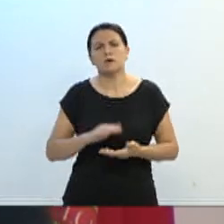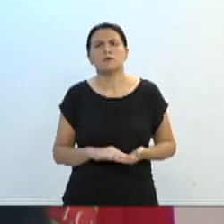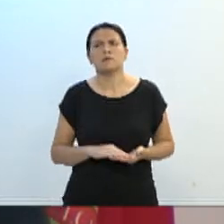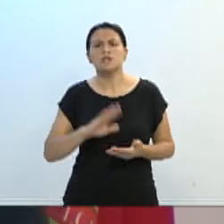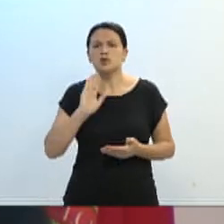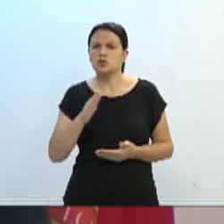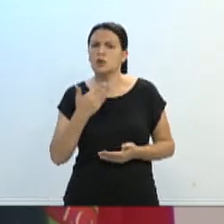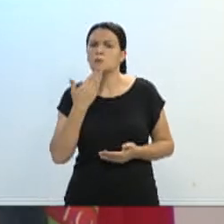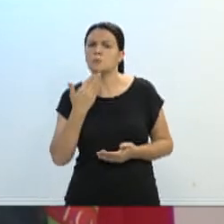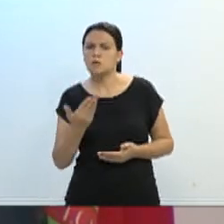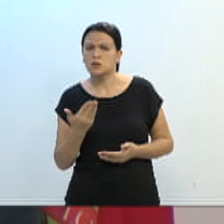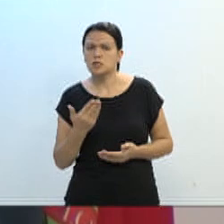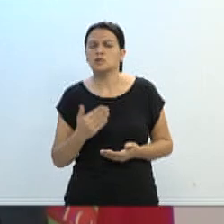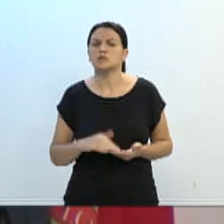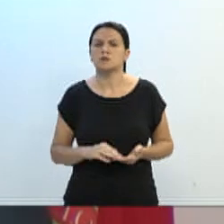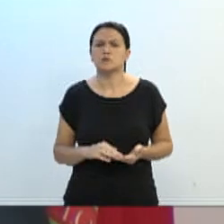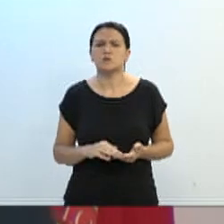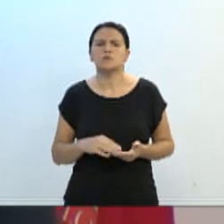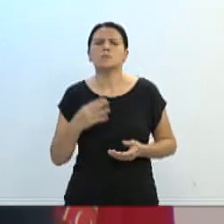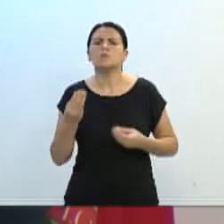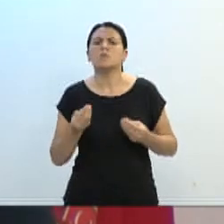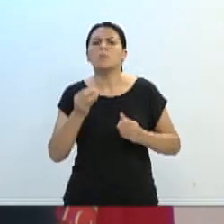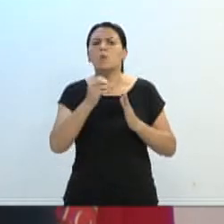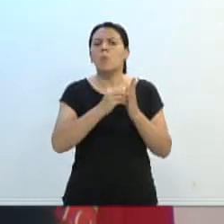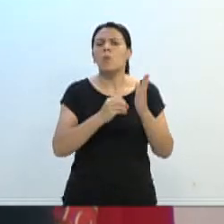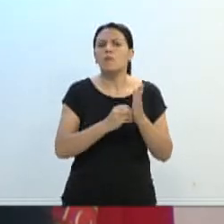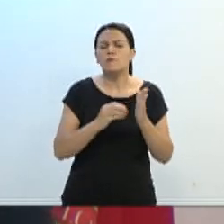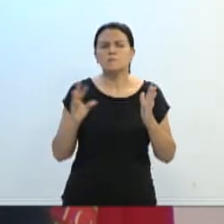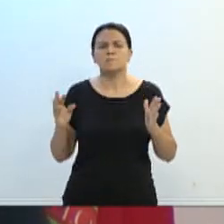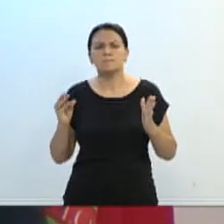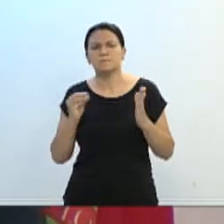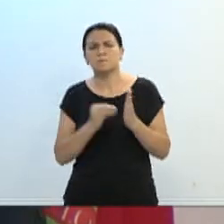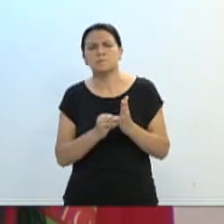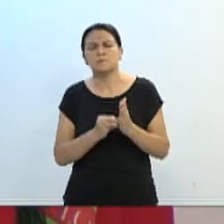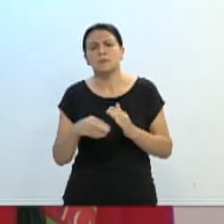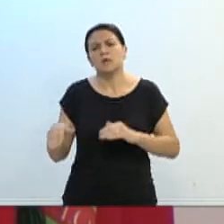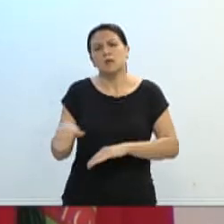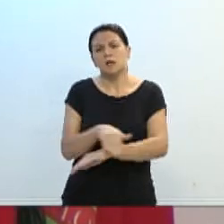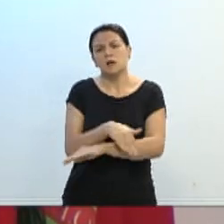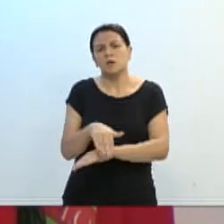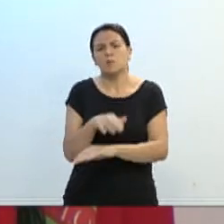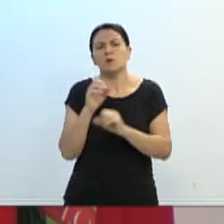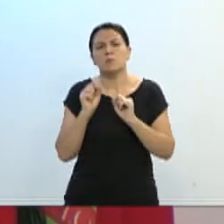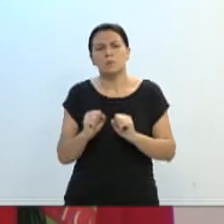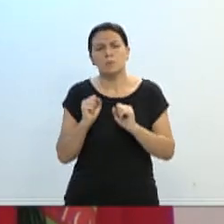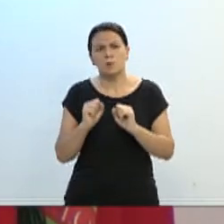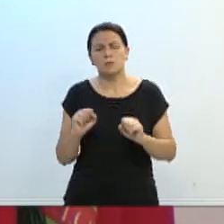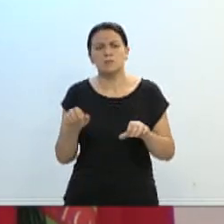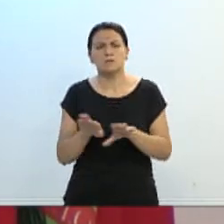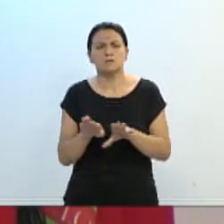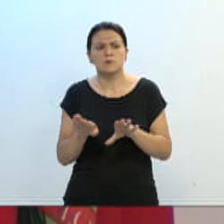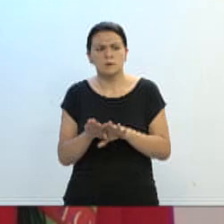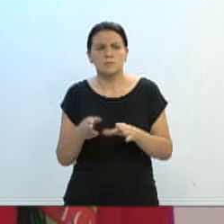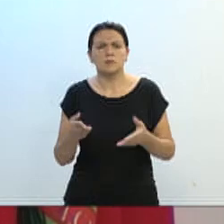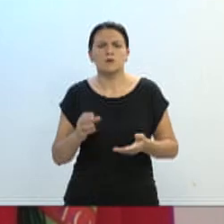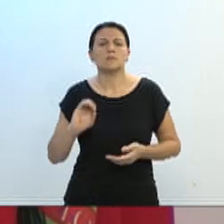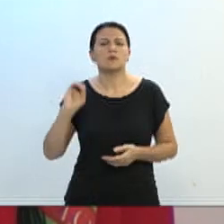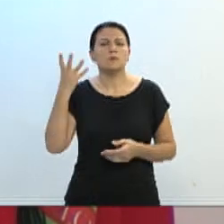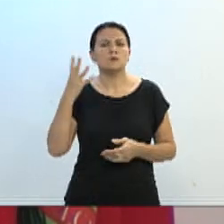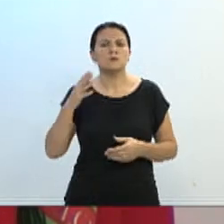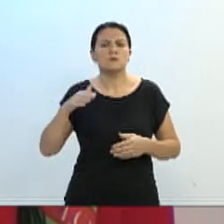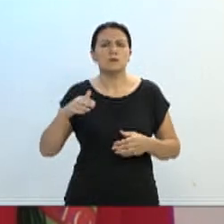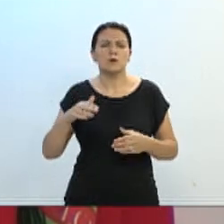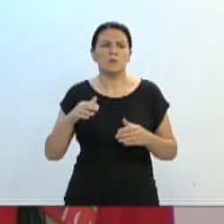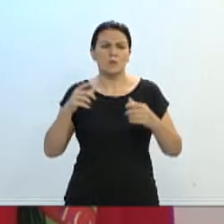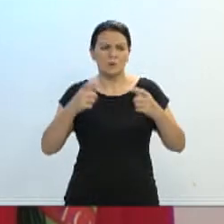solicitação, através de ofício, de indicação, para que essas ruas também possam receber, a exemplo do que aconteceu na Almirante